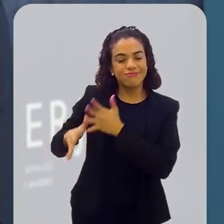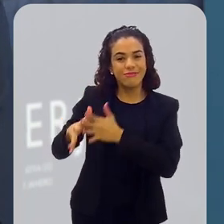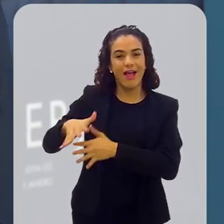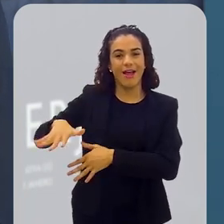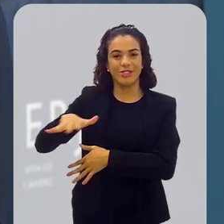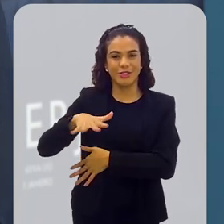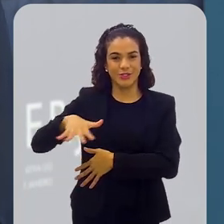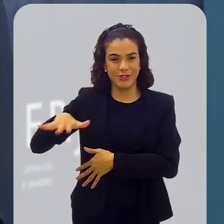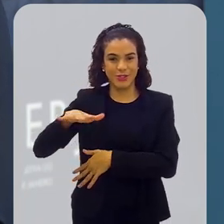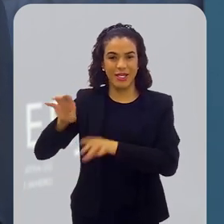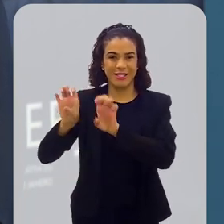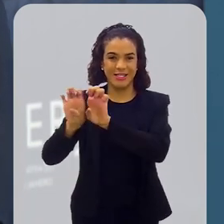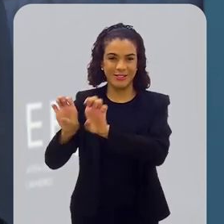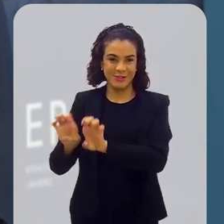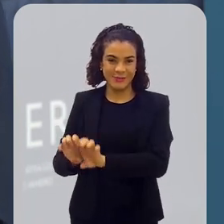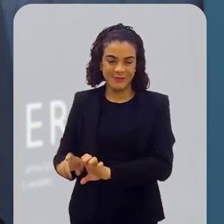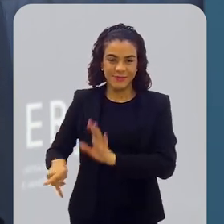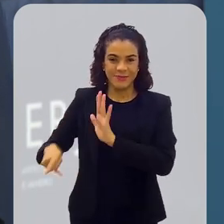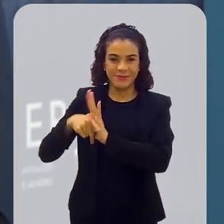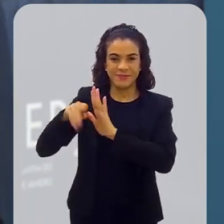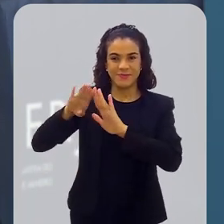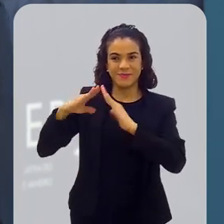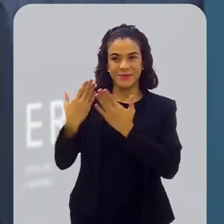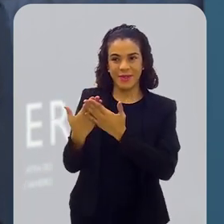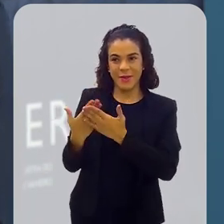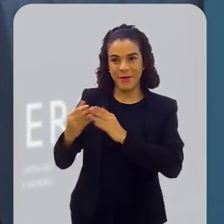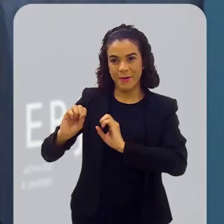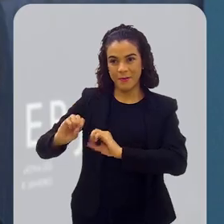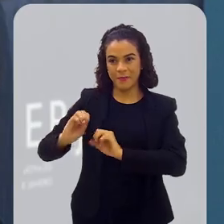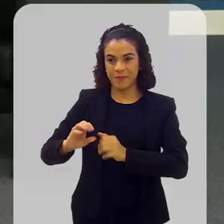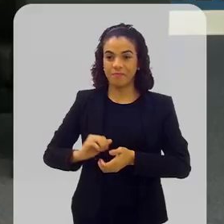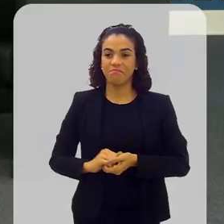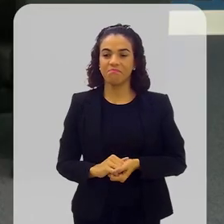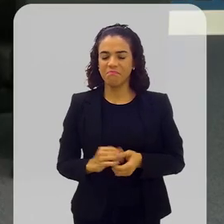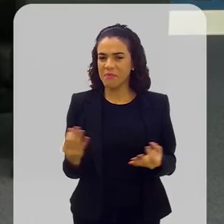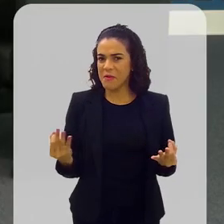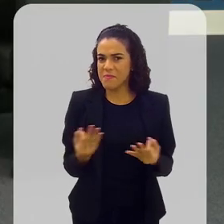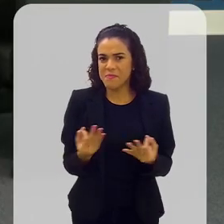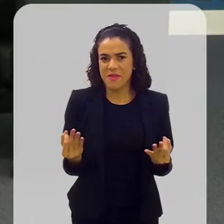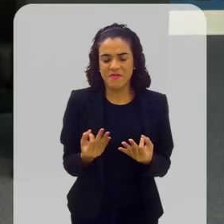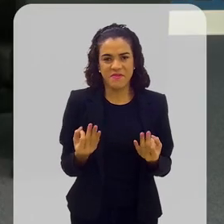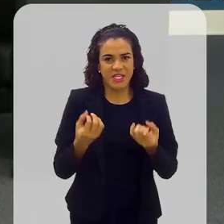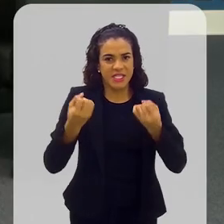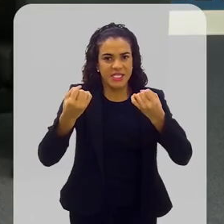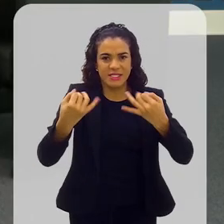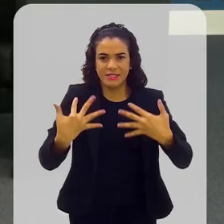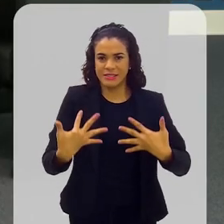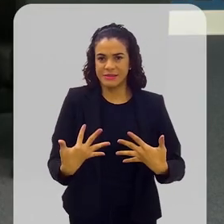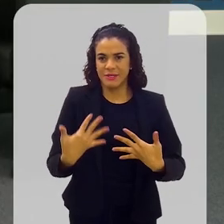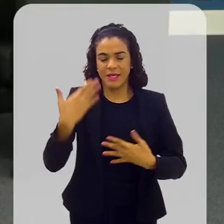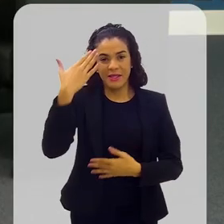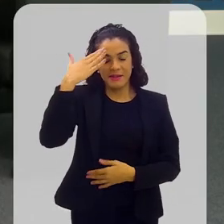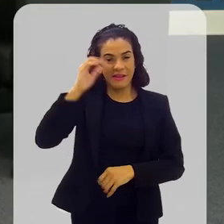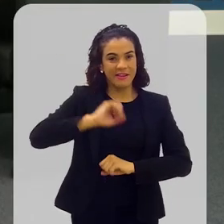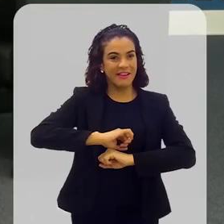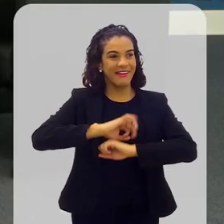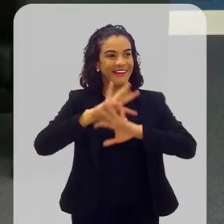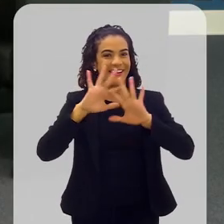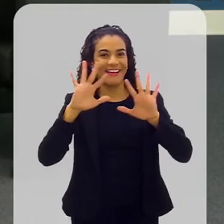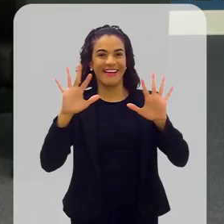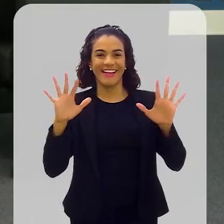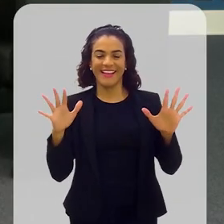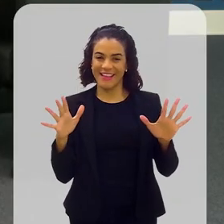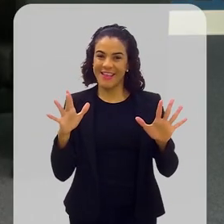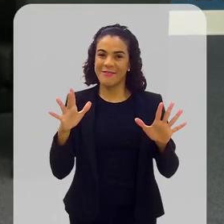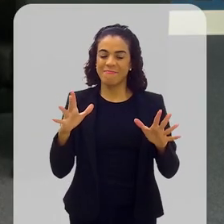questões estruturais das escolas que a gente tem visto hoje. Perfeito a explicação, compreendi totalmente,